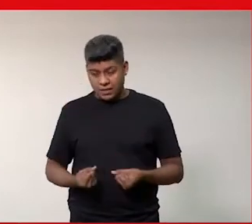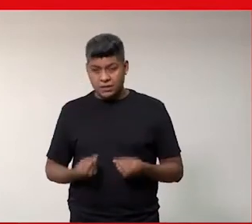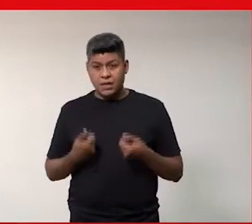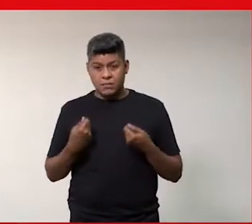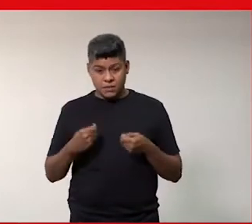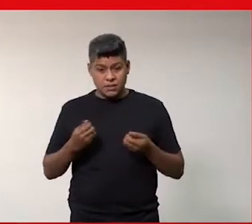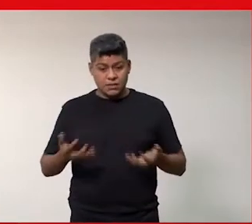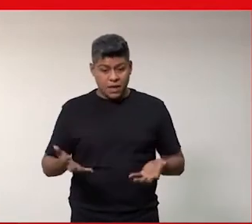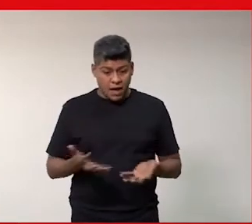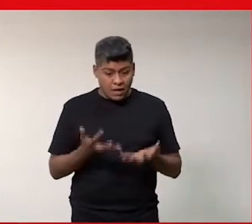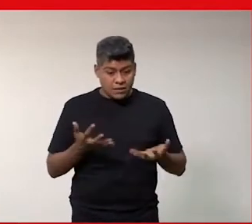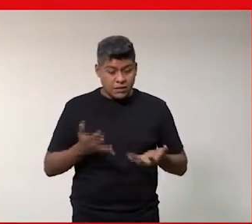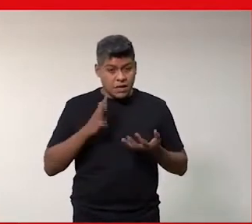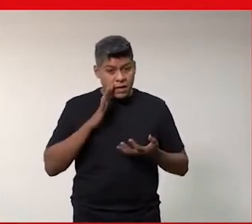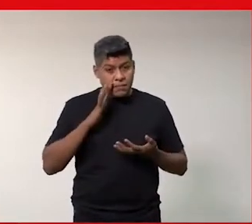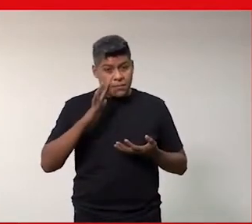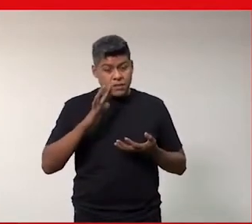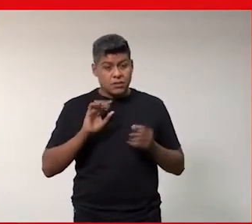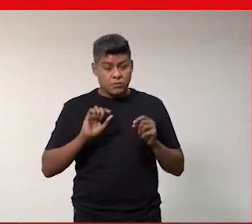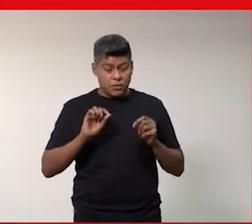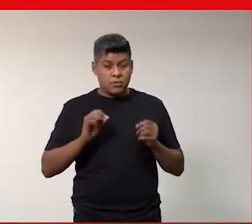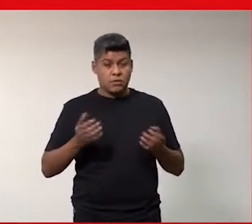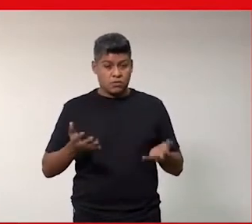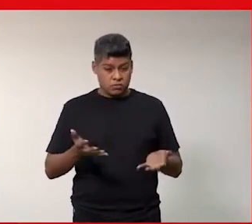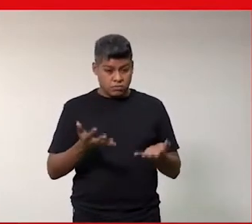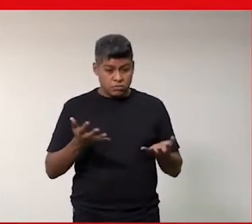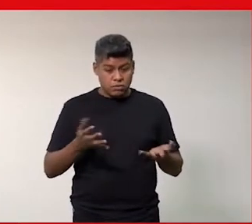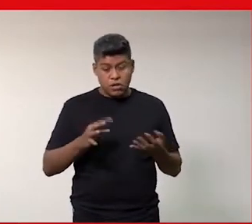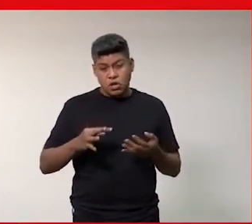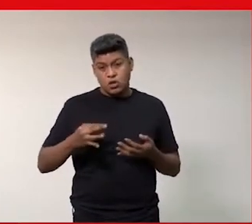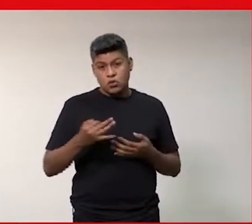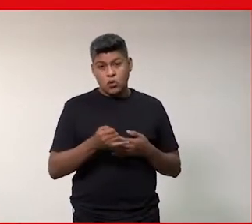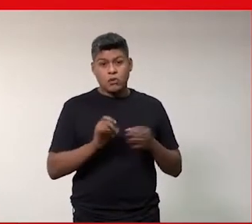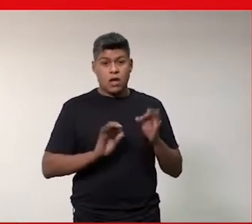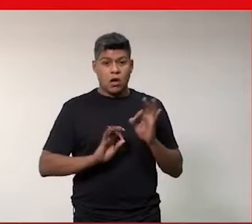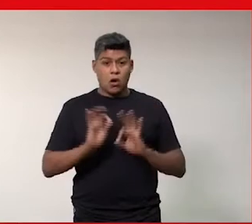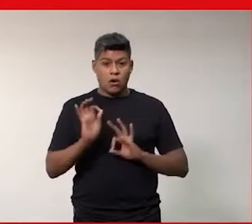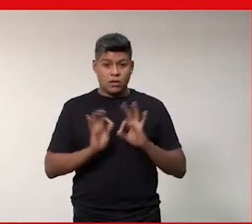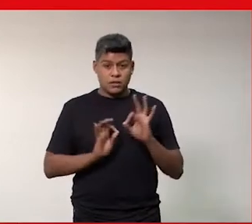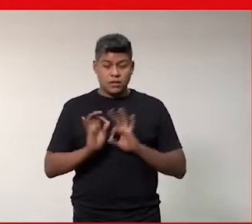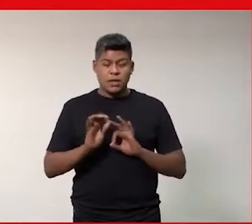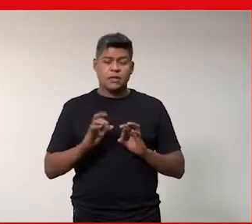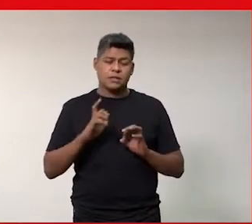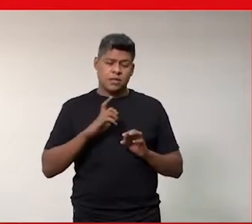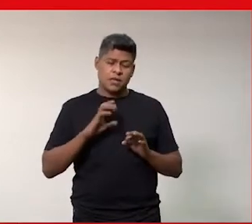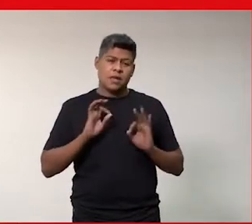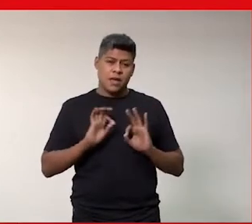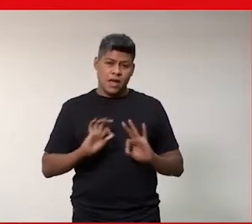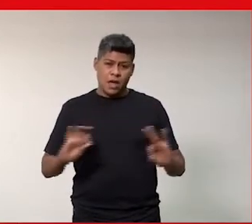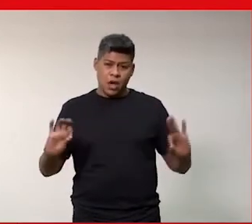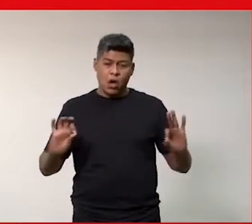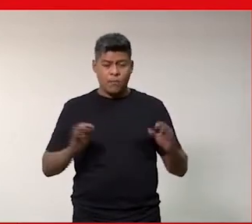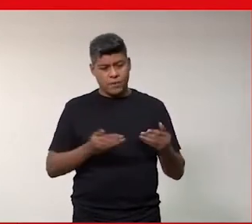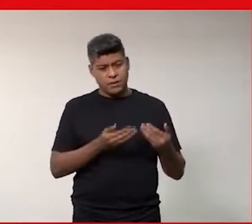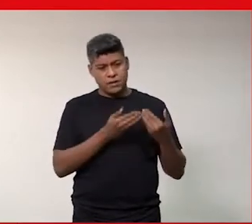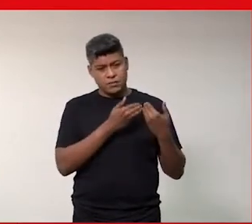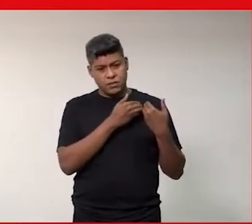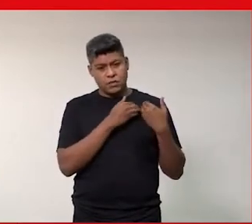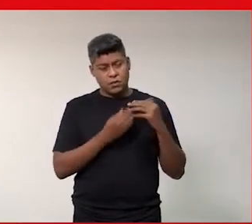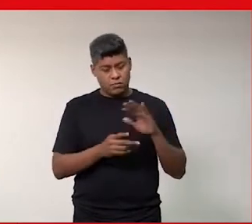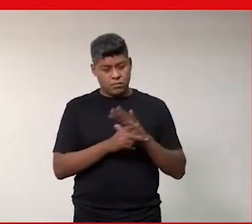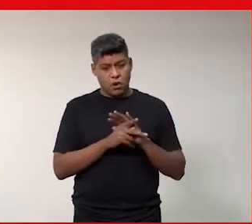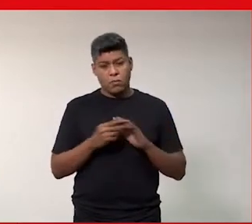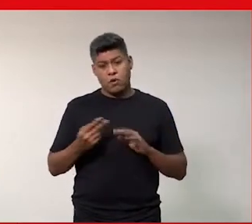implementadas, principalmente a partir de um plano de ação em que toda organização esteja realmente comprometida com aqueles